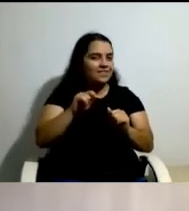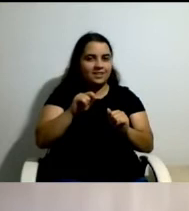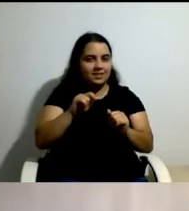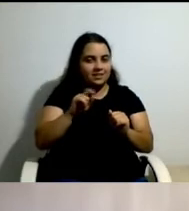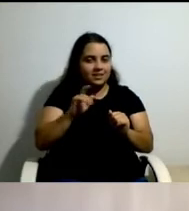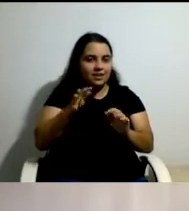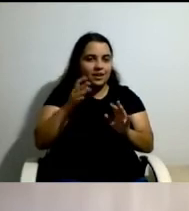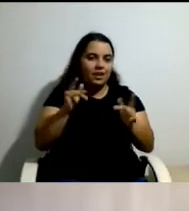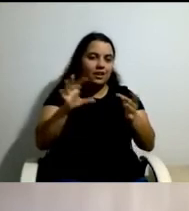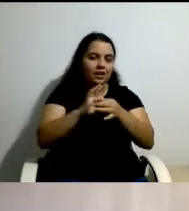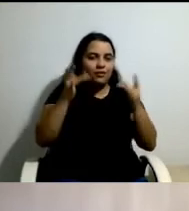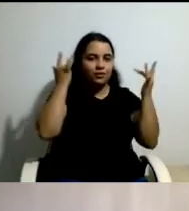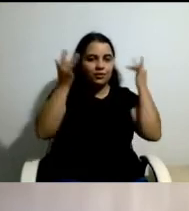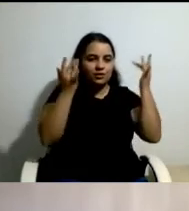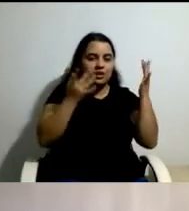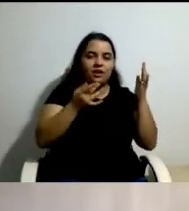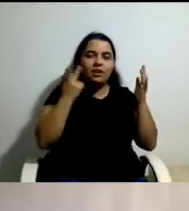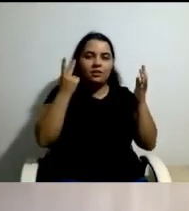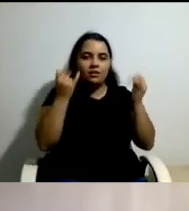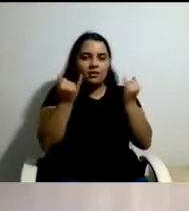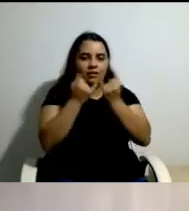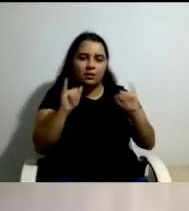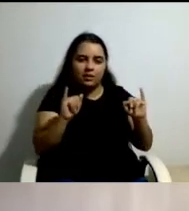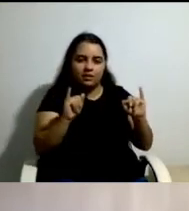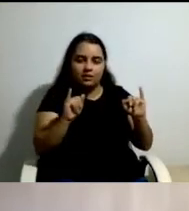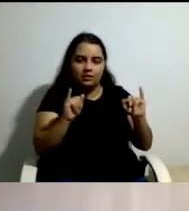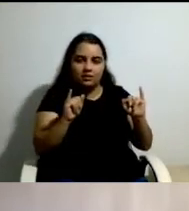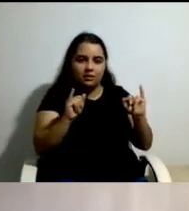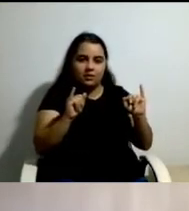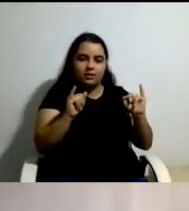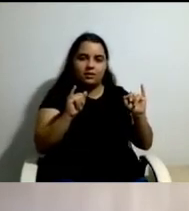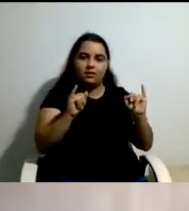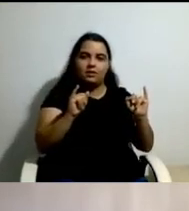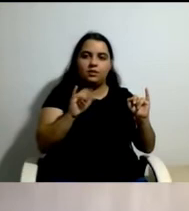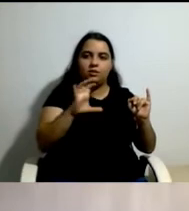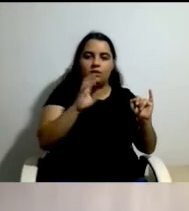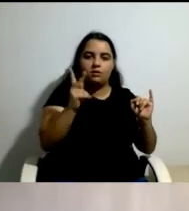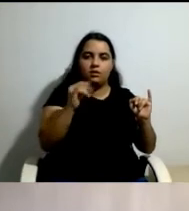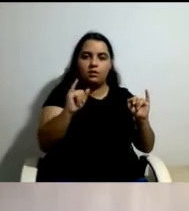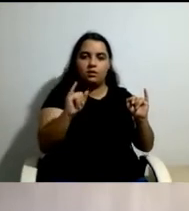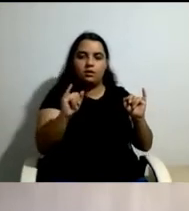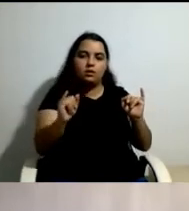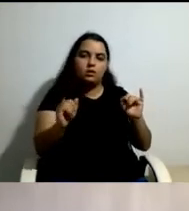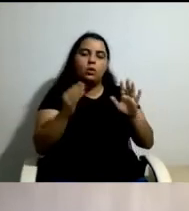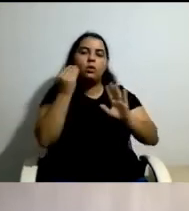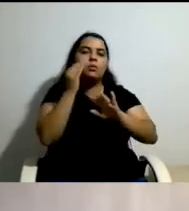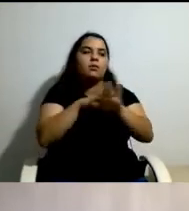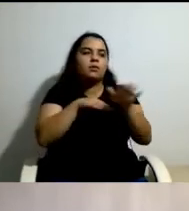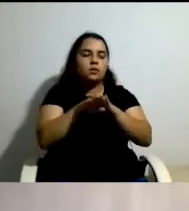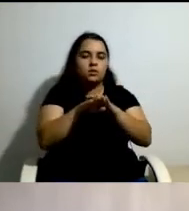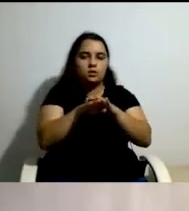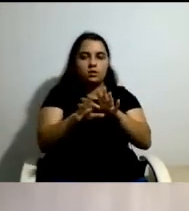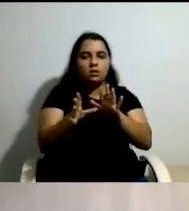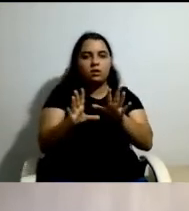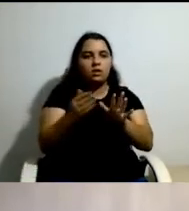da vida independente. E o CDI falou através da noção de um modelo de gestão flexível,